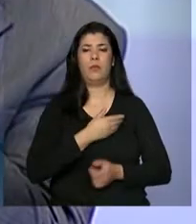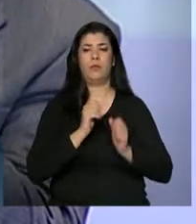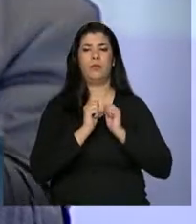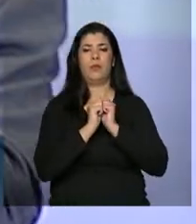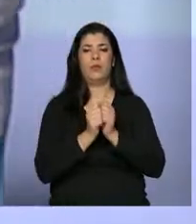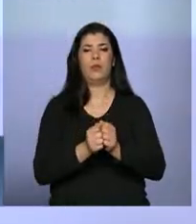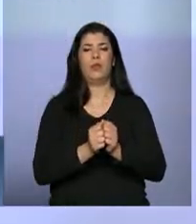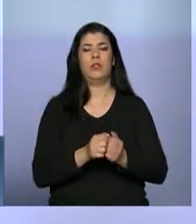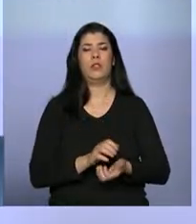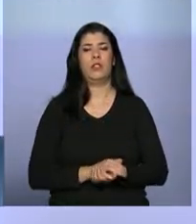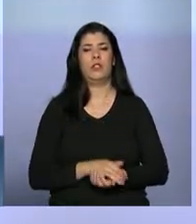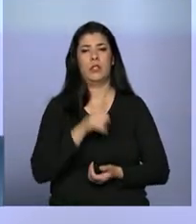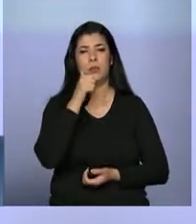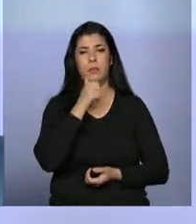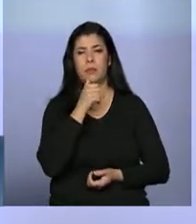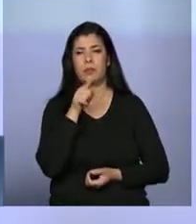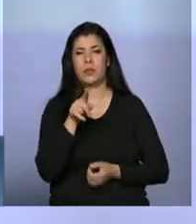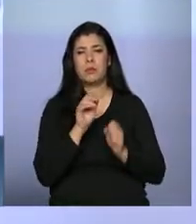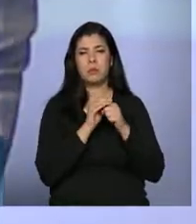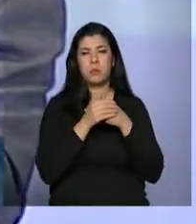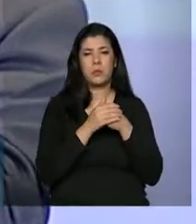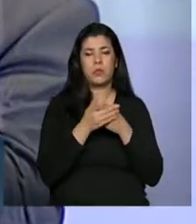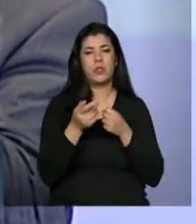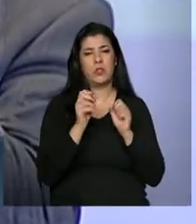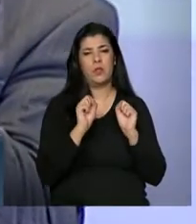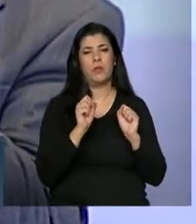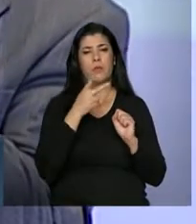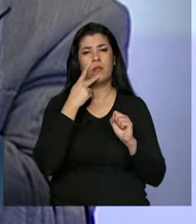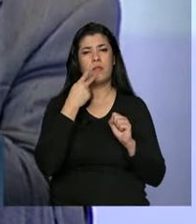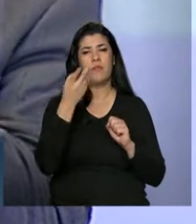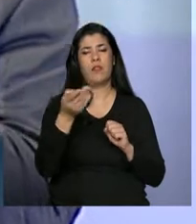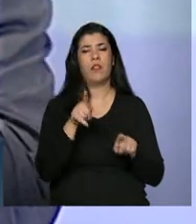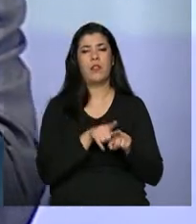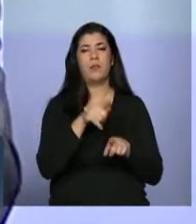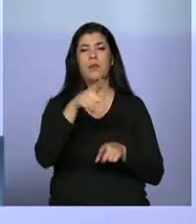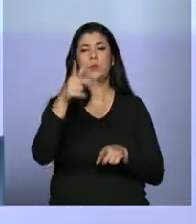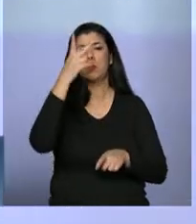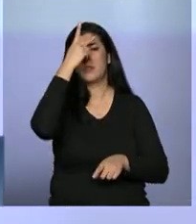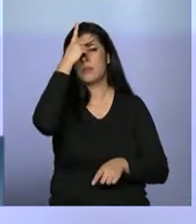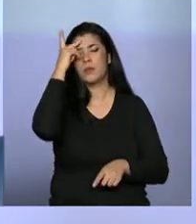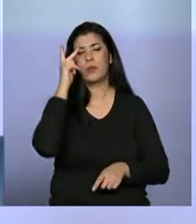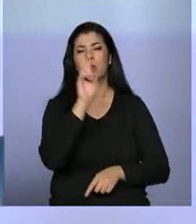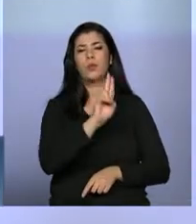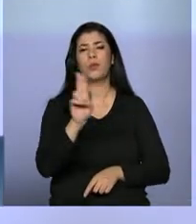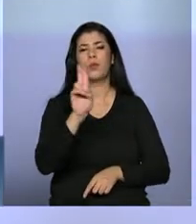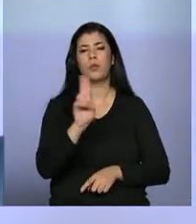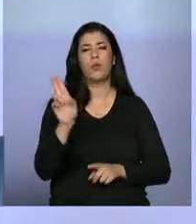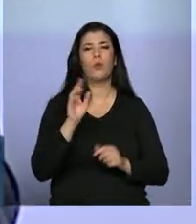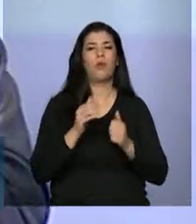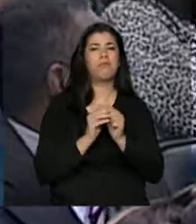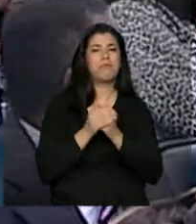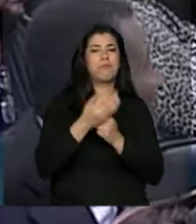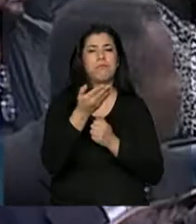cadê a Judite? Sumiu ali, se escondeu, posso falar do Guerra também, Judite? O Guerra que está lá atrás.